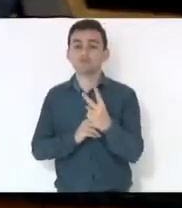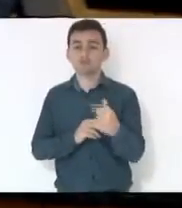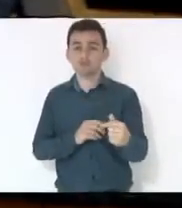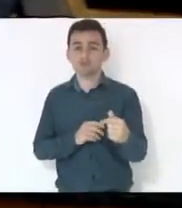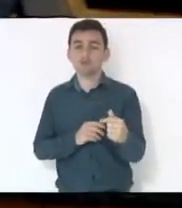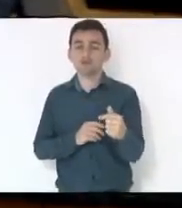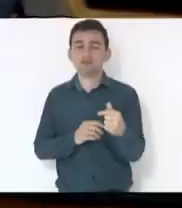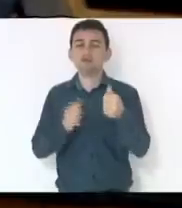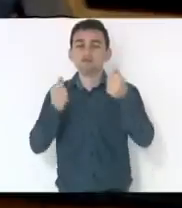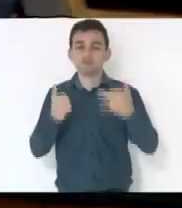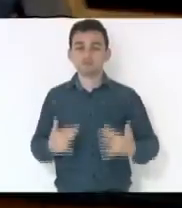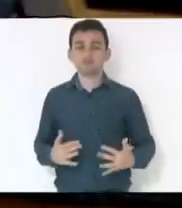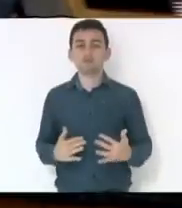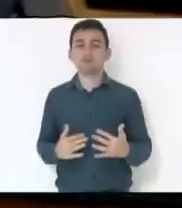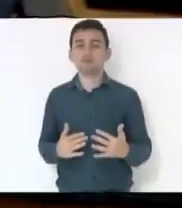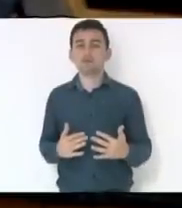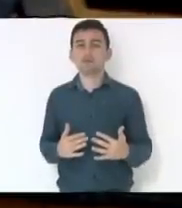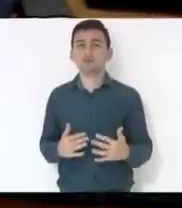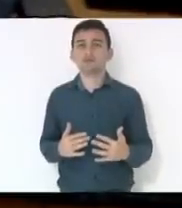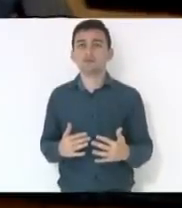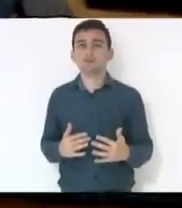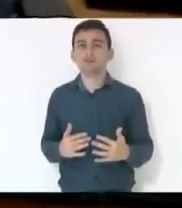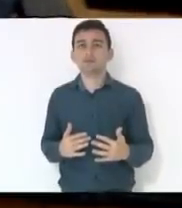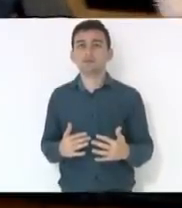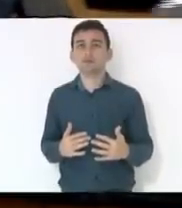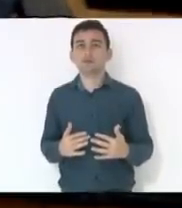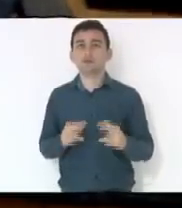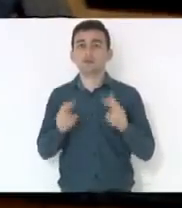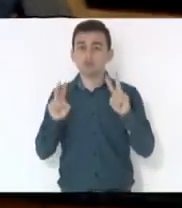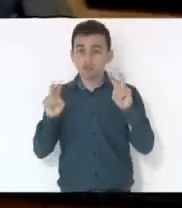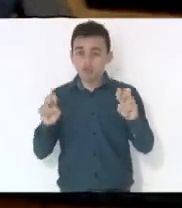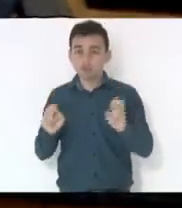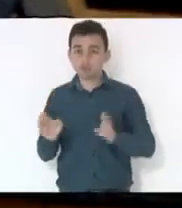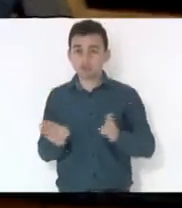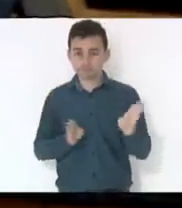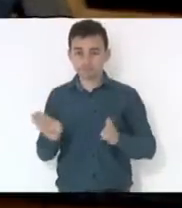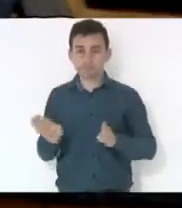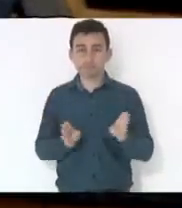Diz que na questão de licitação,